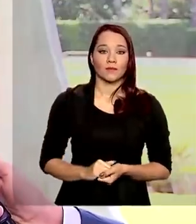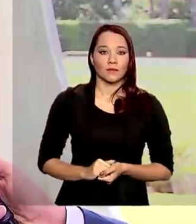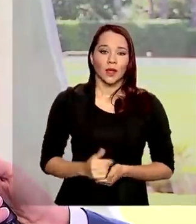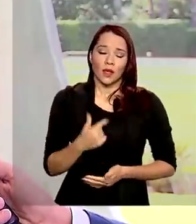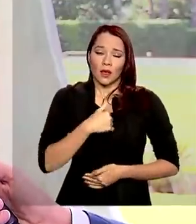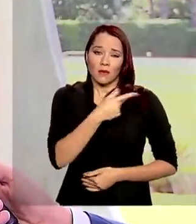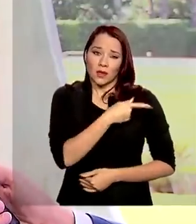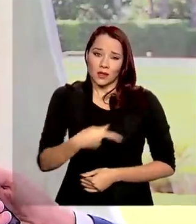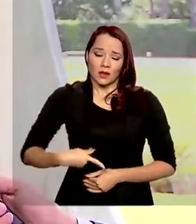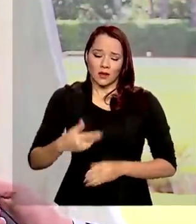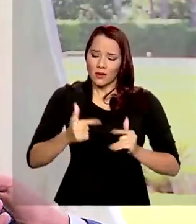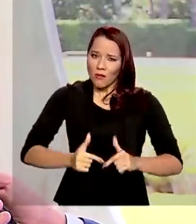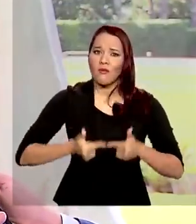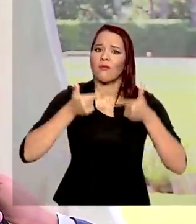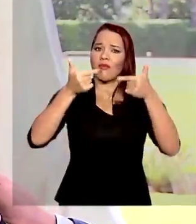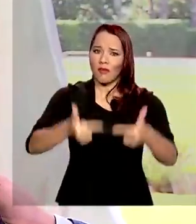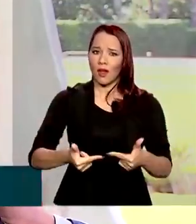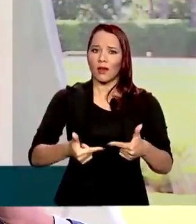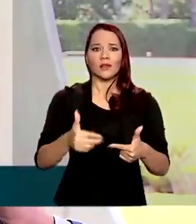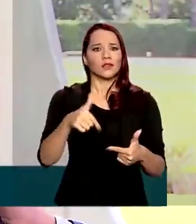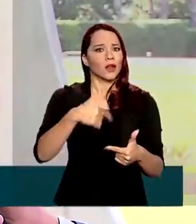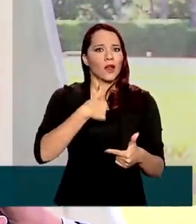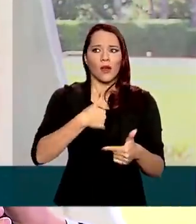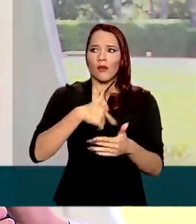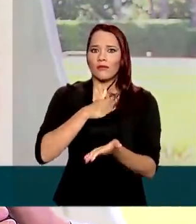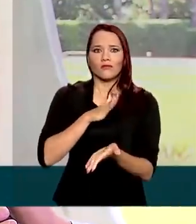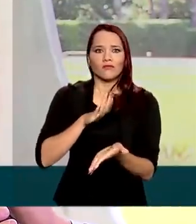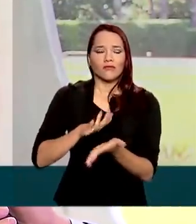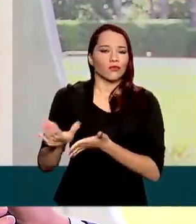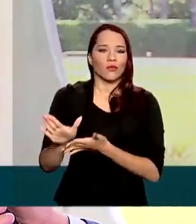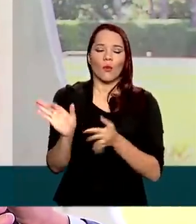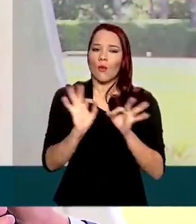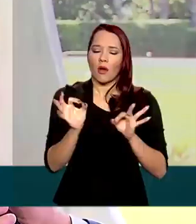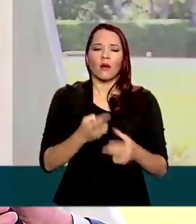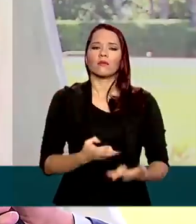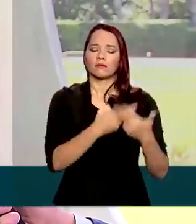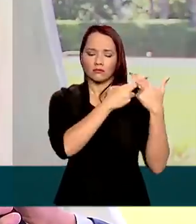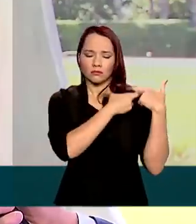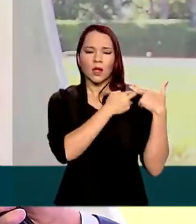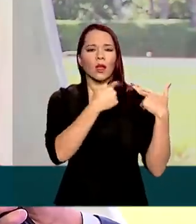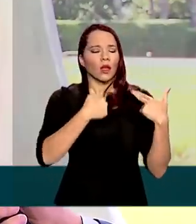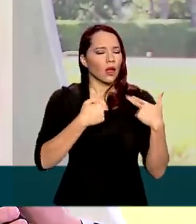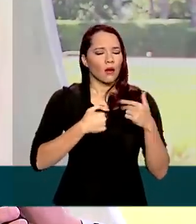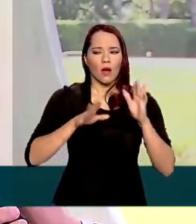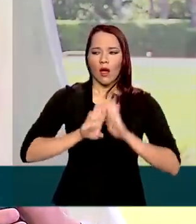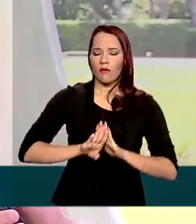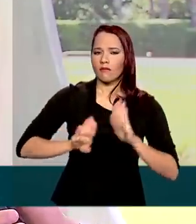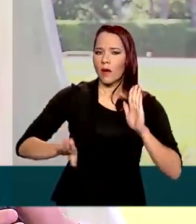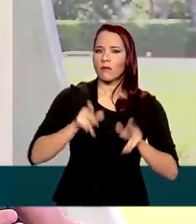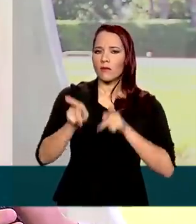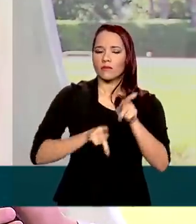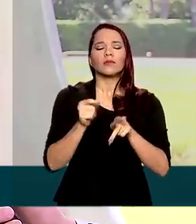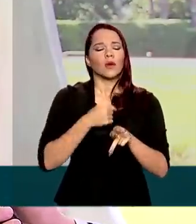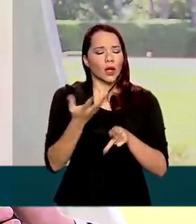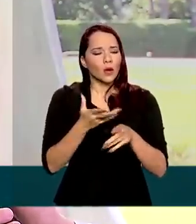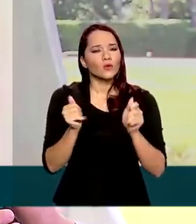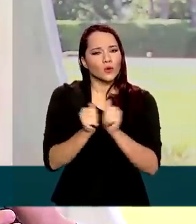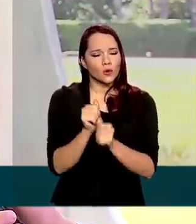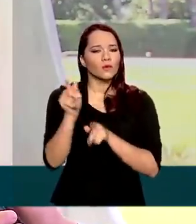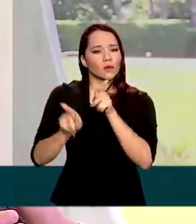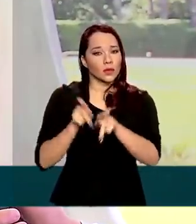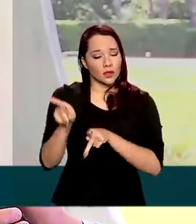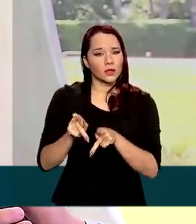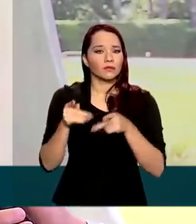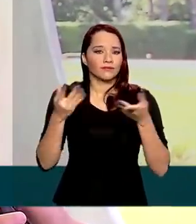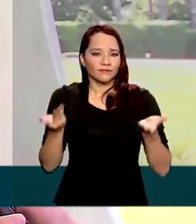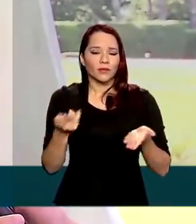da República e estou na frente de combate. Eu não fujo da minha responsabilidade nem me afasto do povo. Eu gosto de estar no meio do povo. Então,